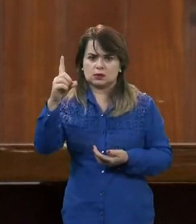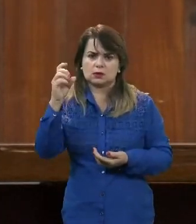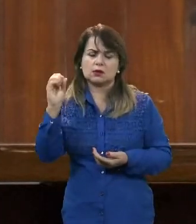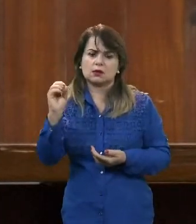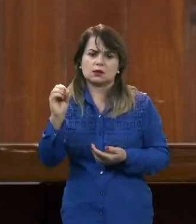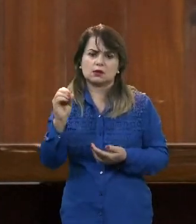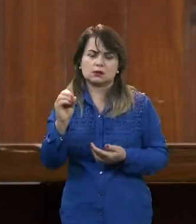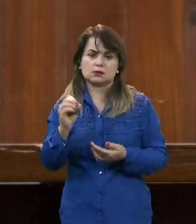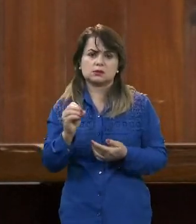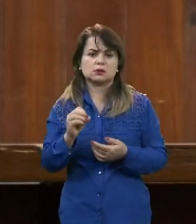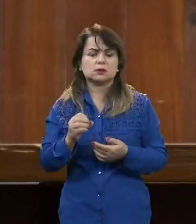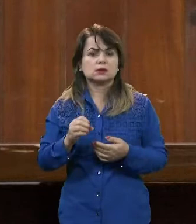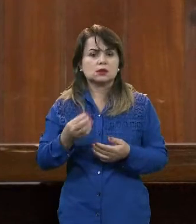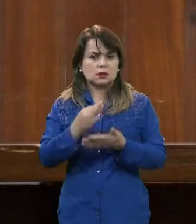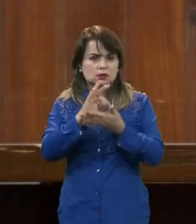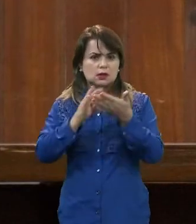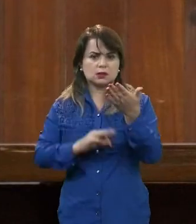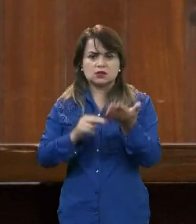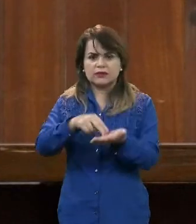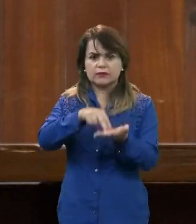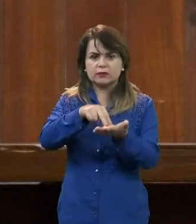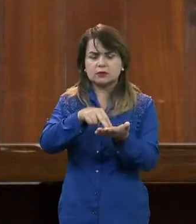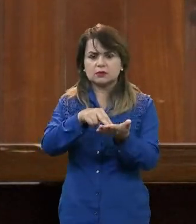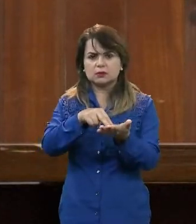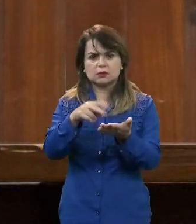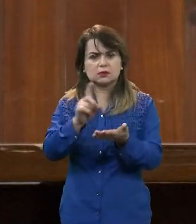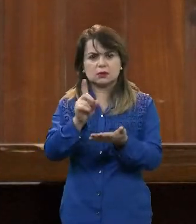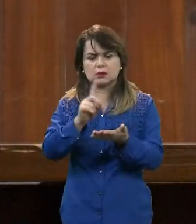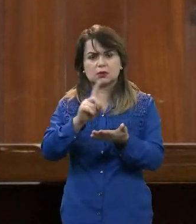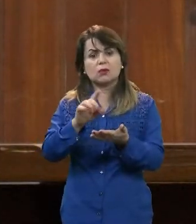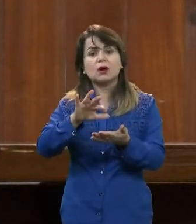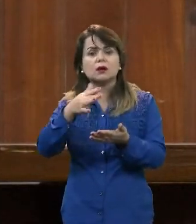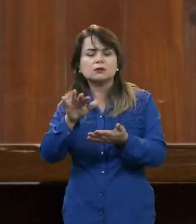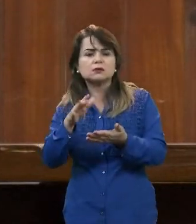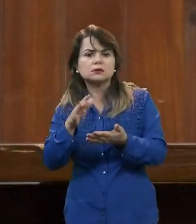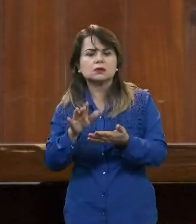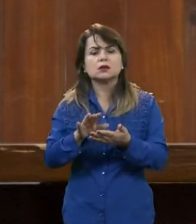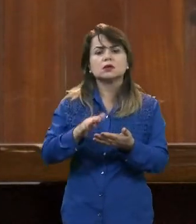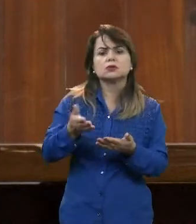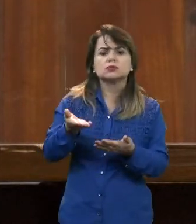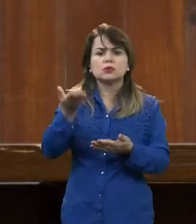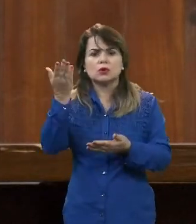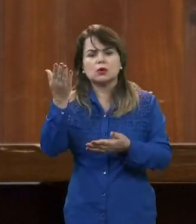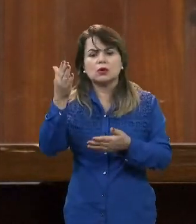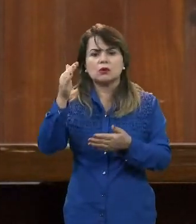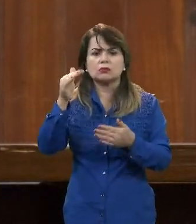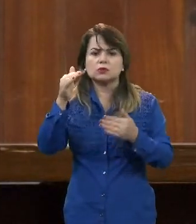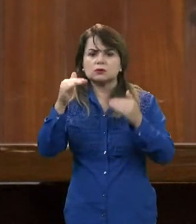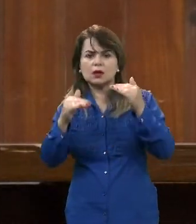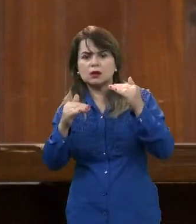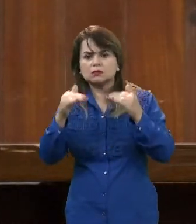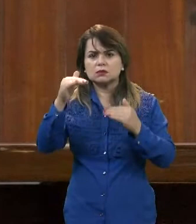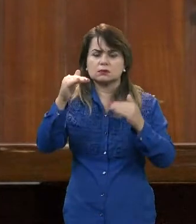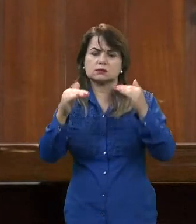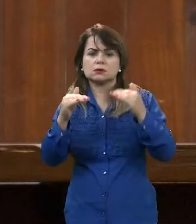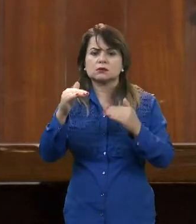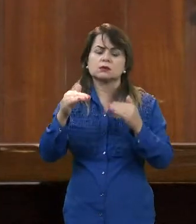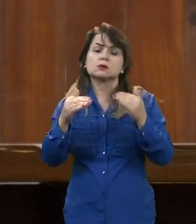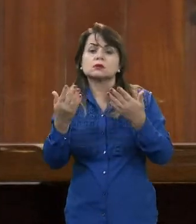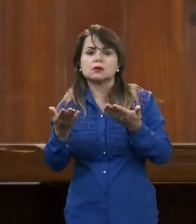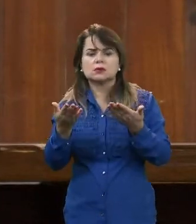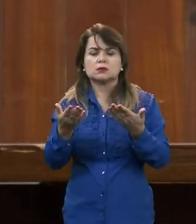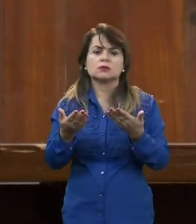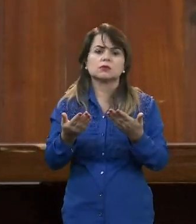variações também, de acordo com cada associado. E, da mesma forma como o Bradesco, também colocado aqui,